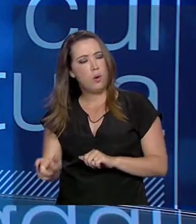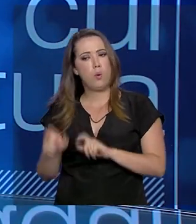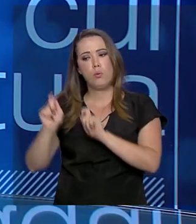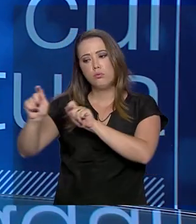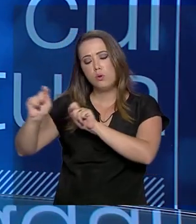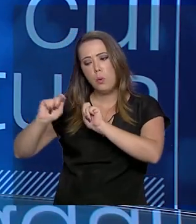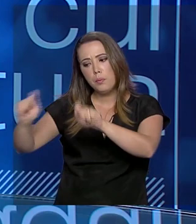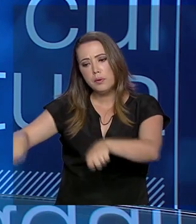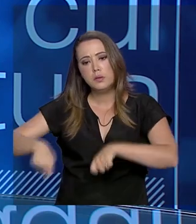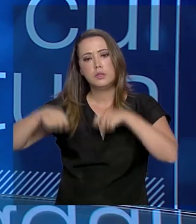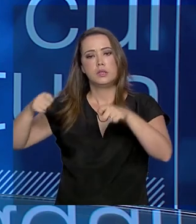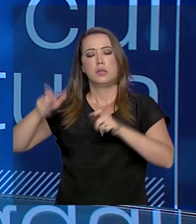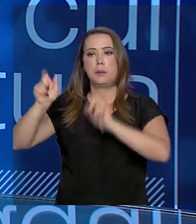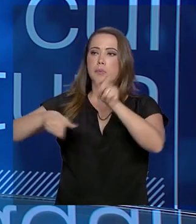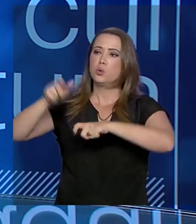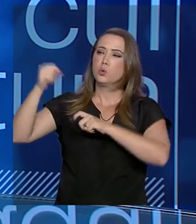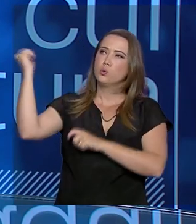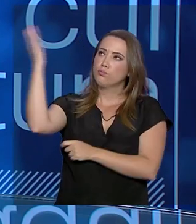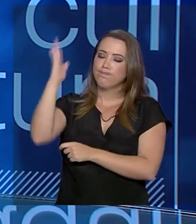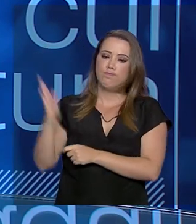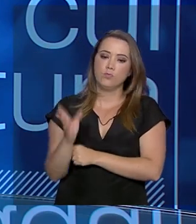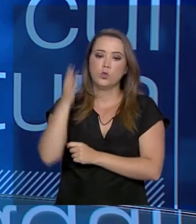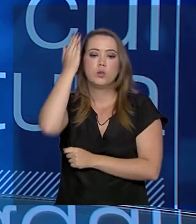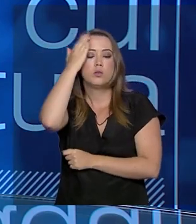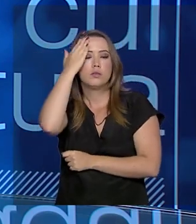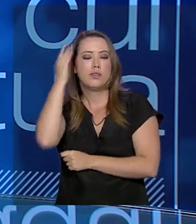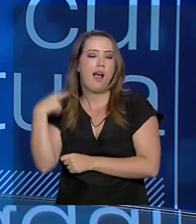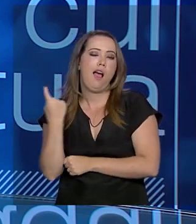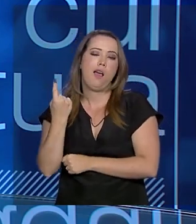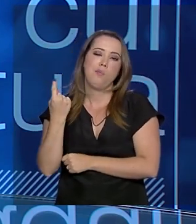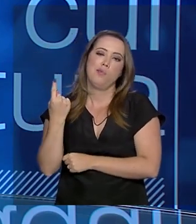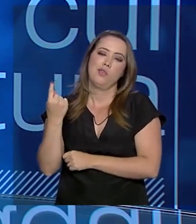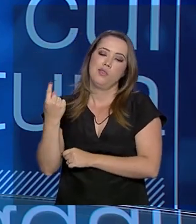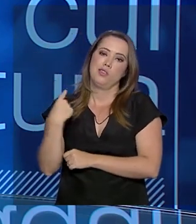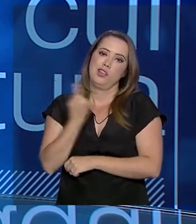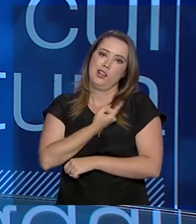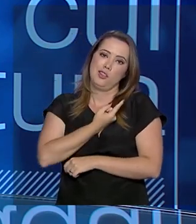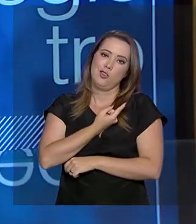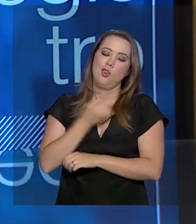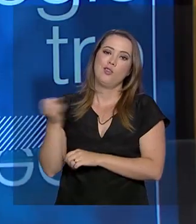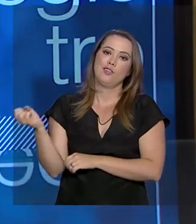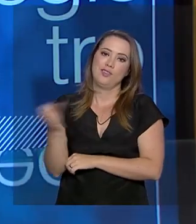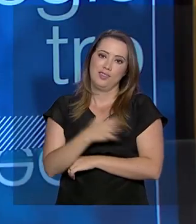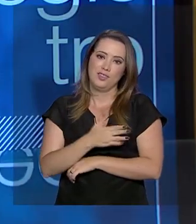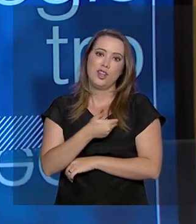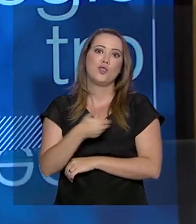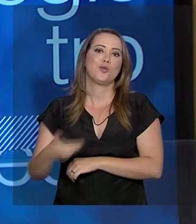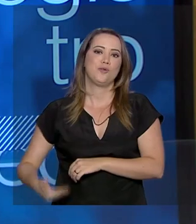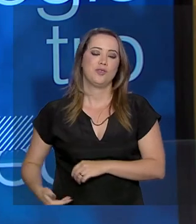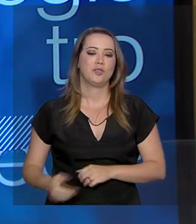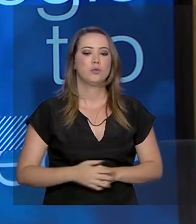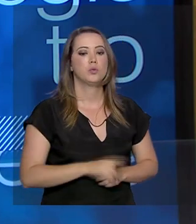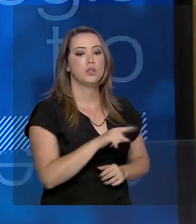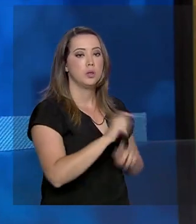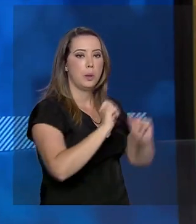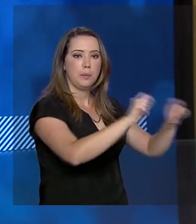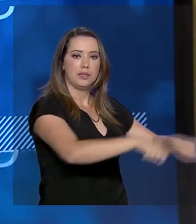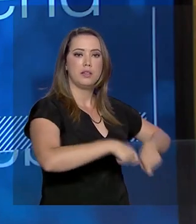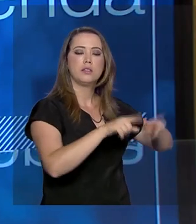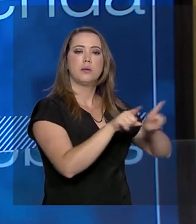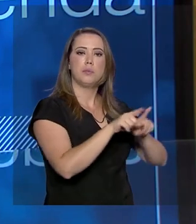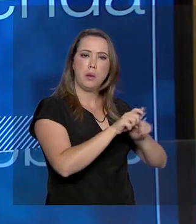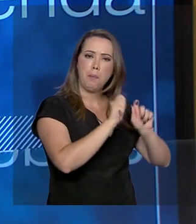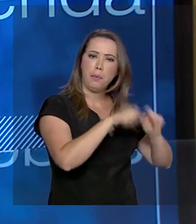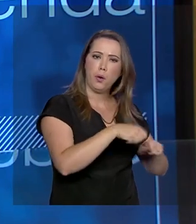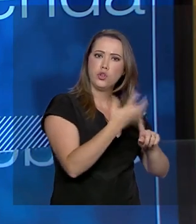aquicultor, os produtores do Brasil saibam das novidades do nosso governo. Então, pescado também pode virar artesanato e